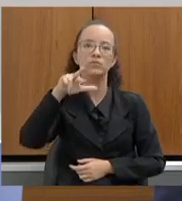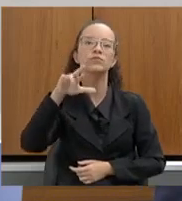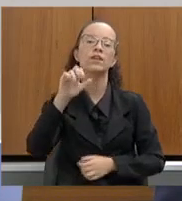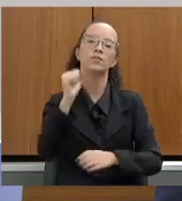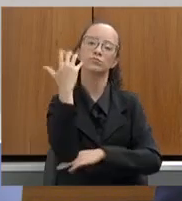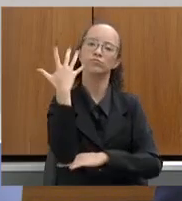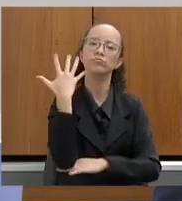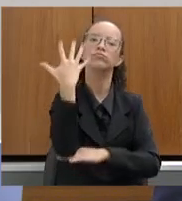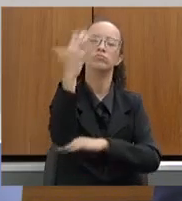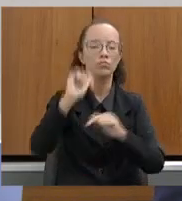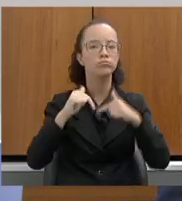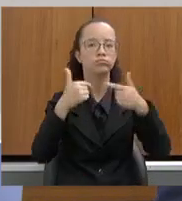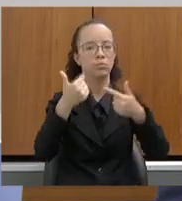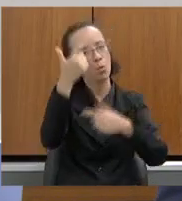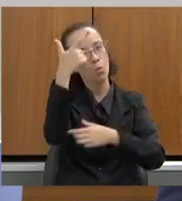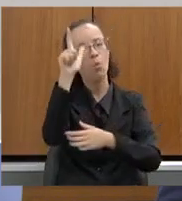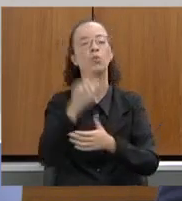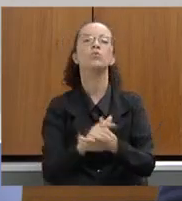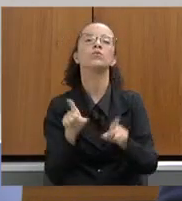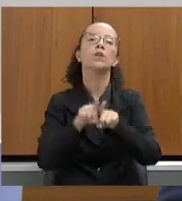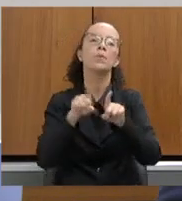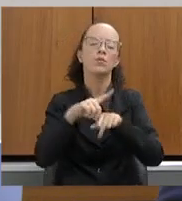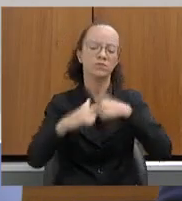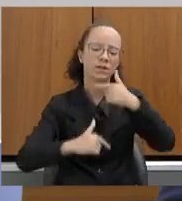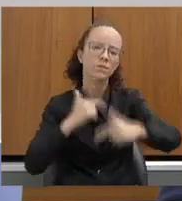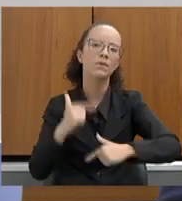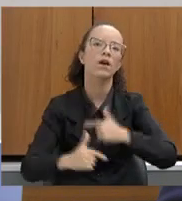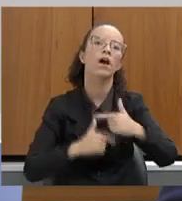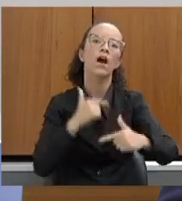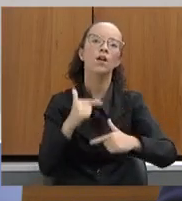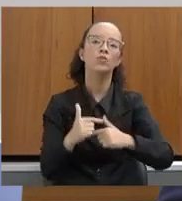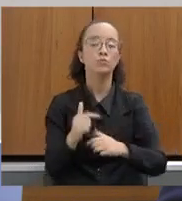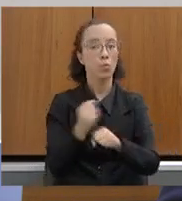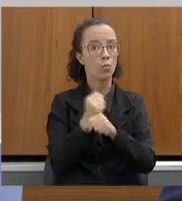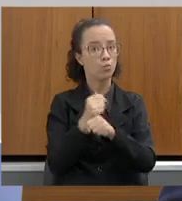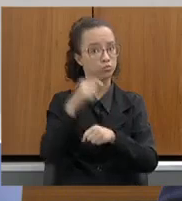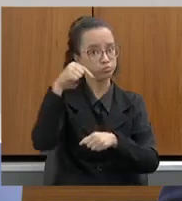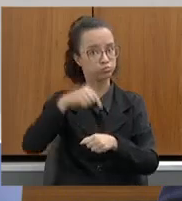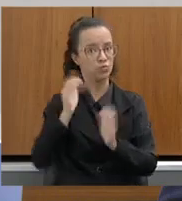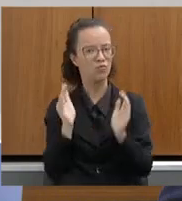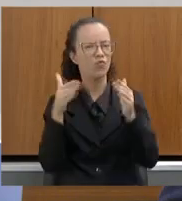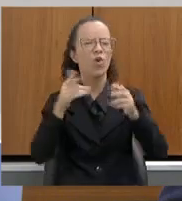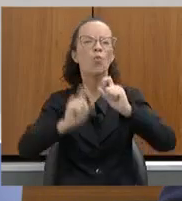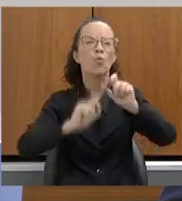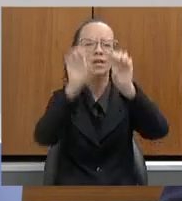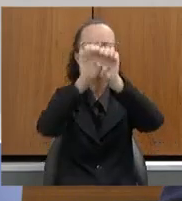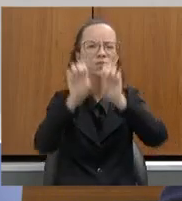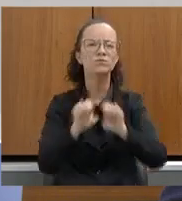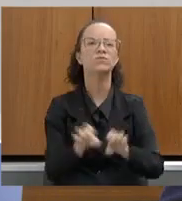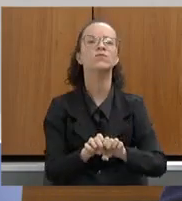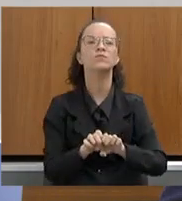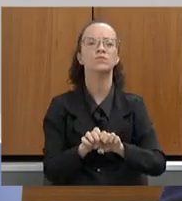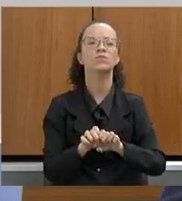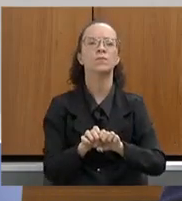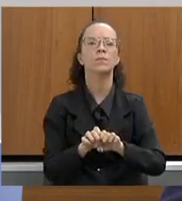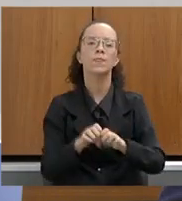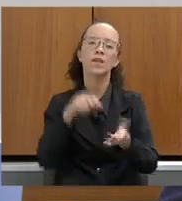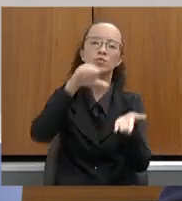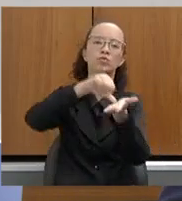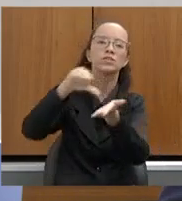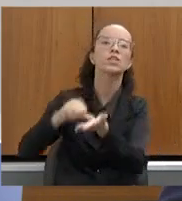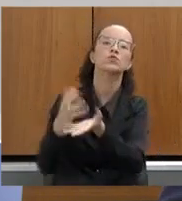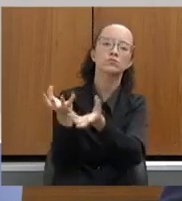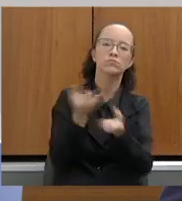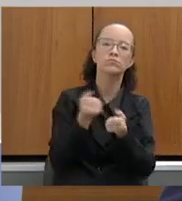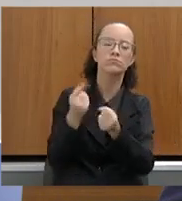Estadual de Florestas. É um trabalho, esse ano, muito focado na estruturação dos centros de triagem